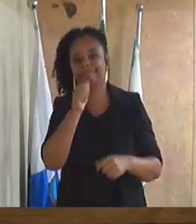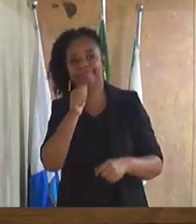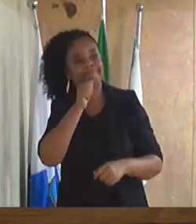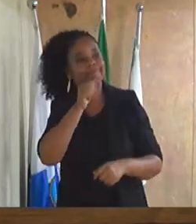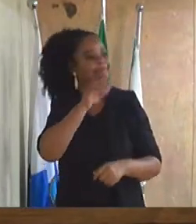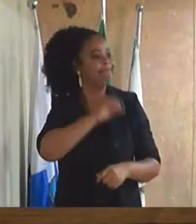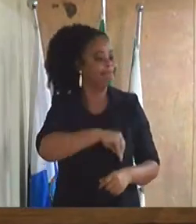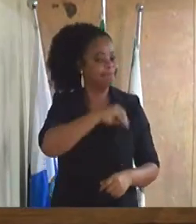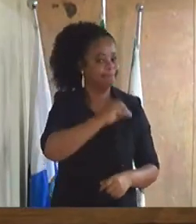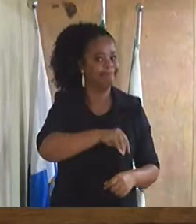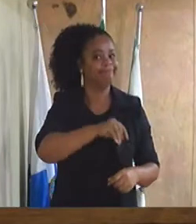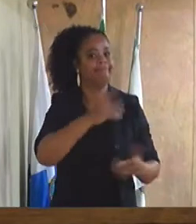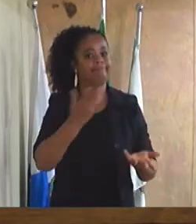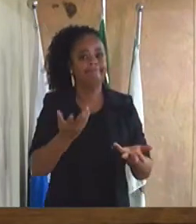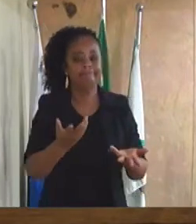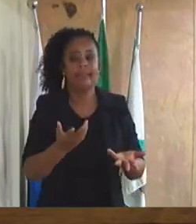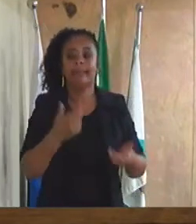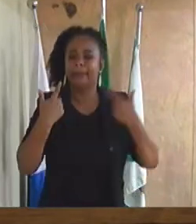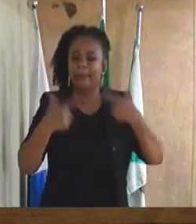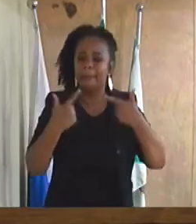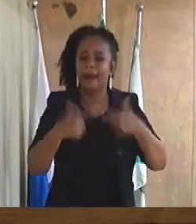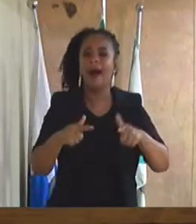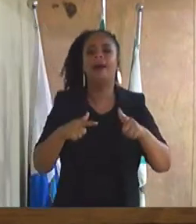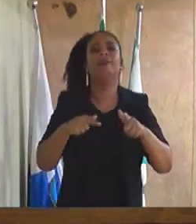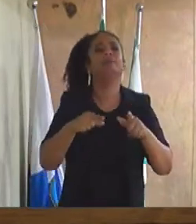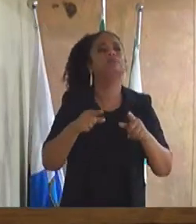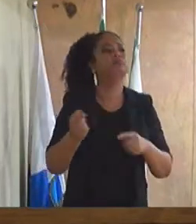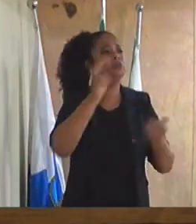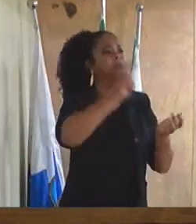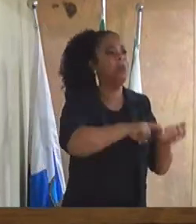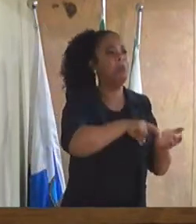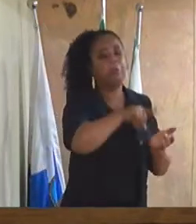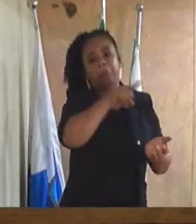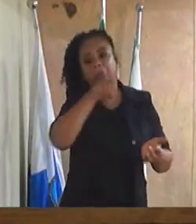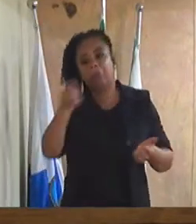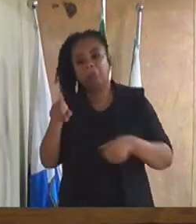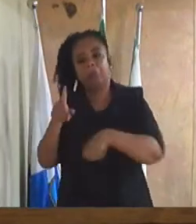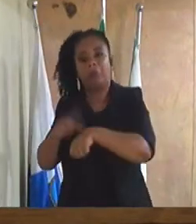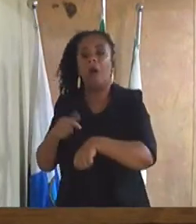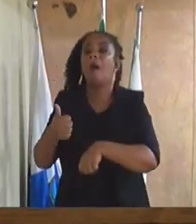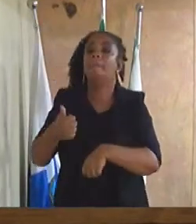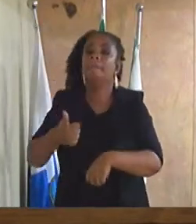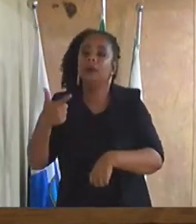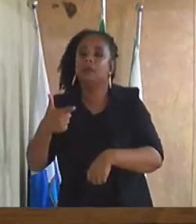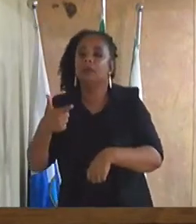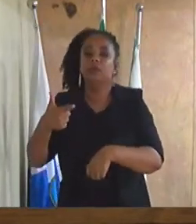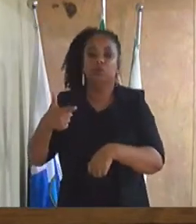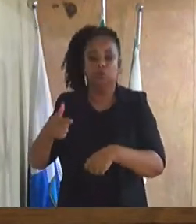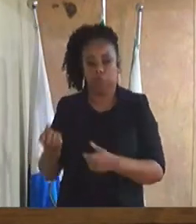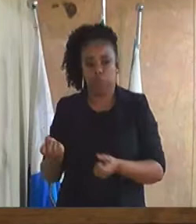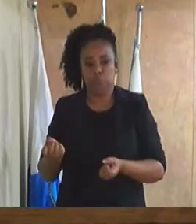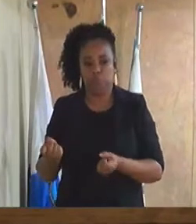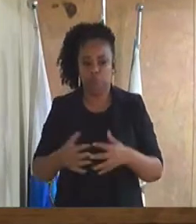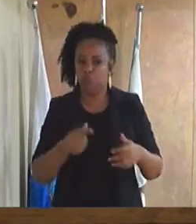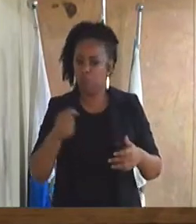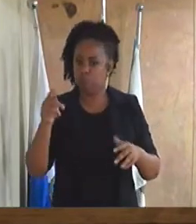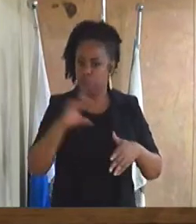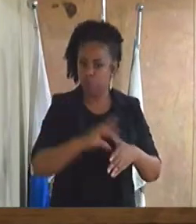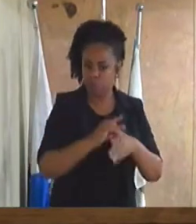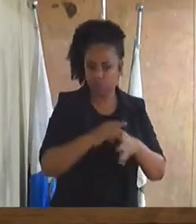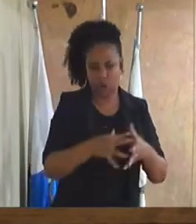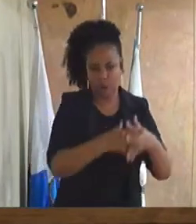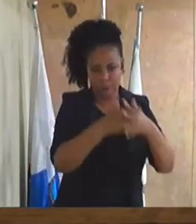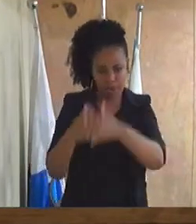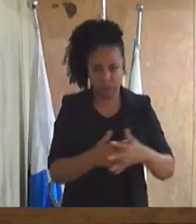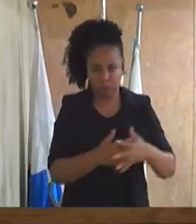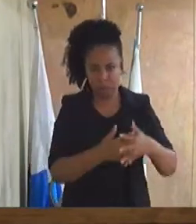Aí o que acontece? Trabalha até meio-dia, os donos das... os caminhões recolhem... os donos dos caminhões recolhem os caminhões e